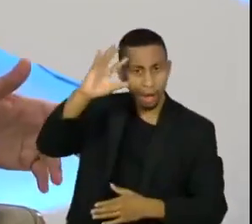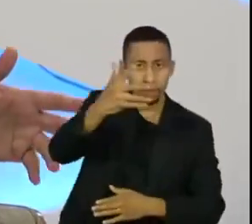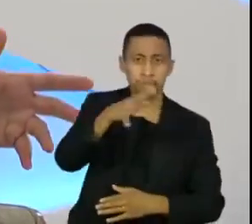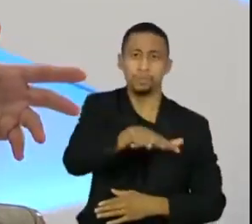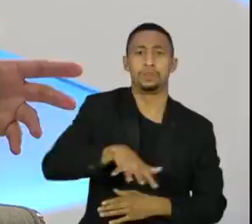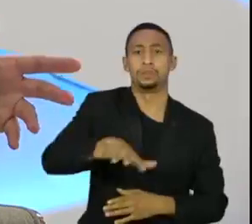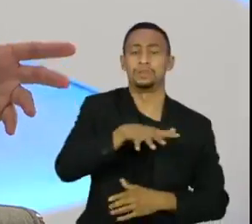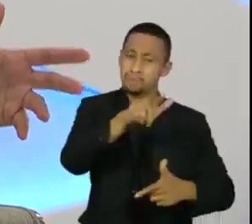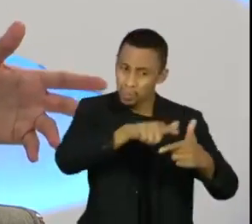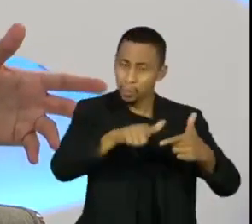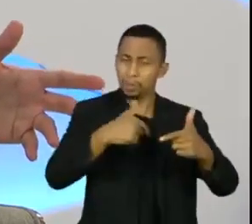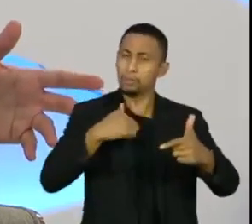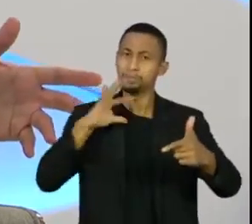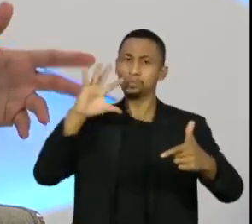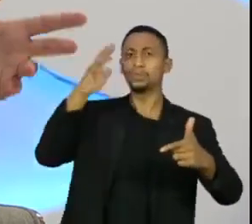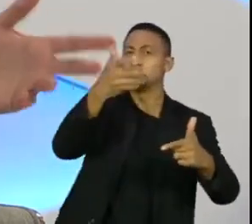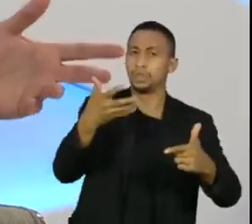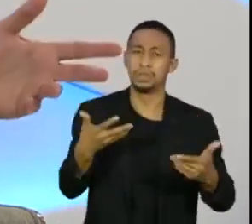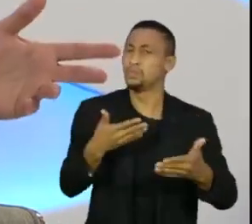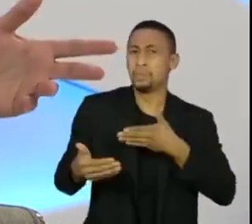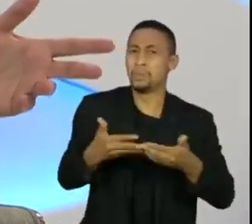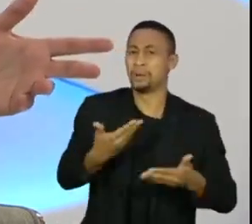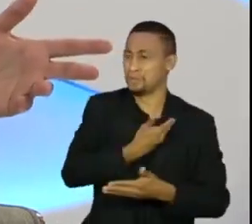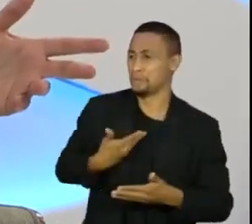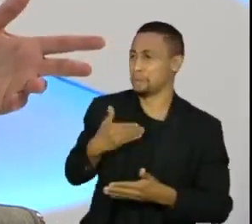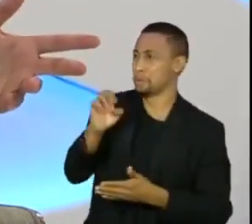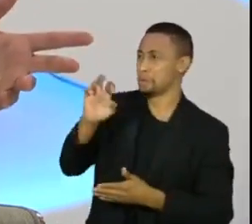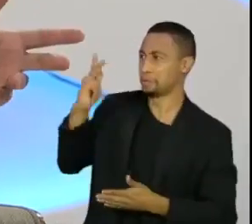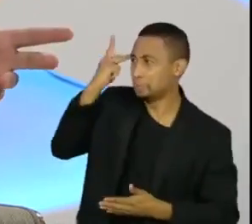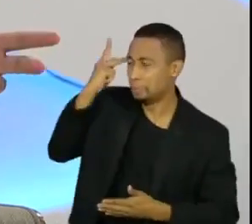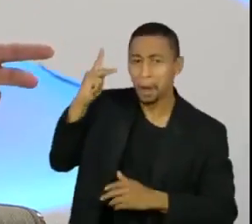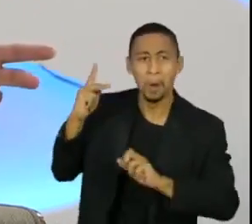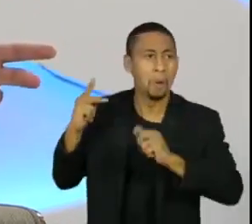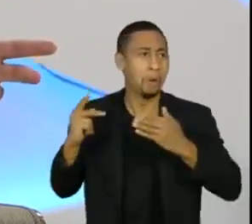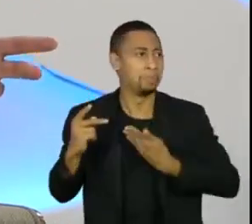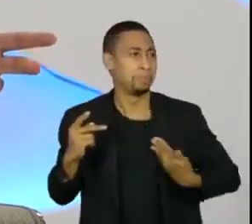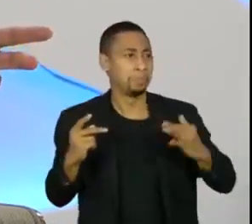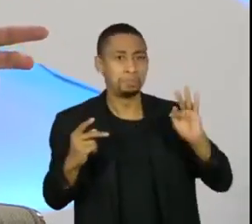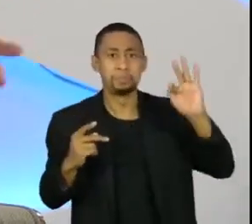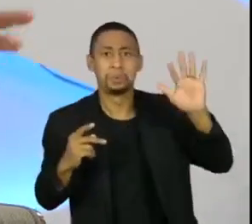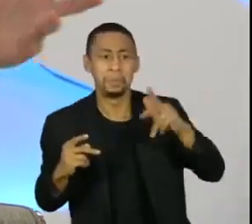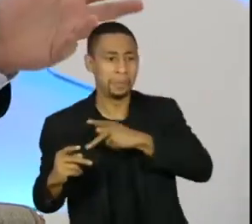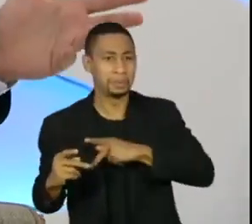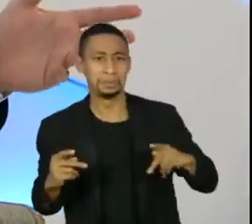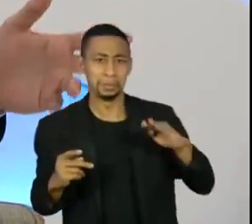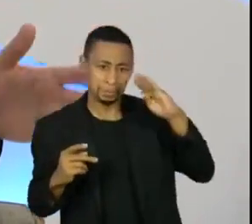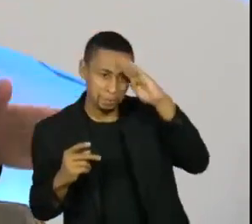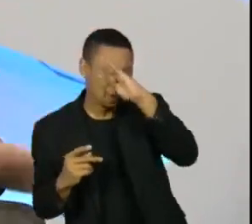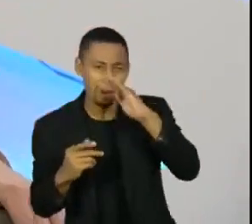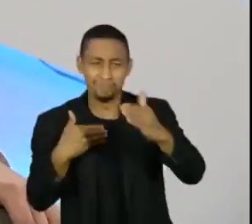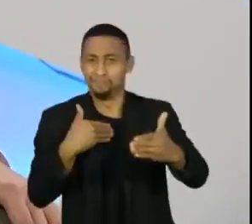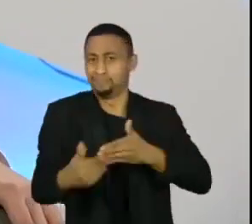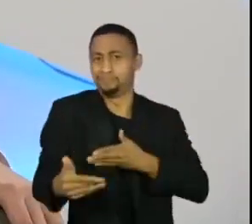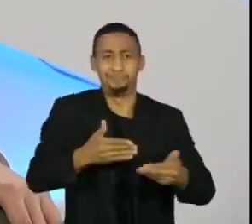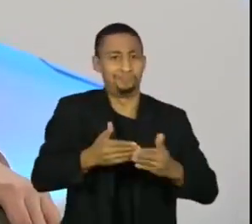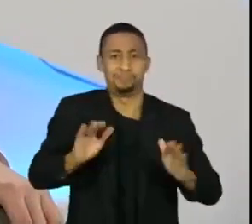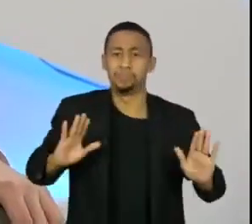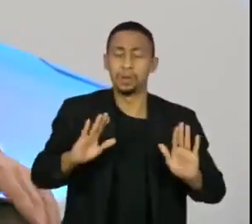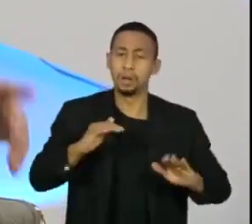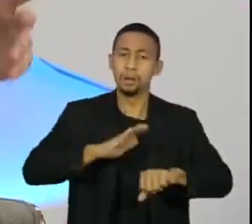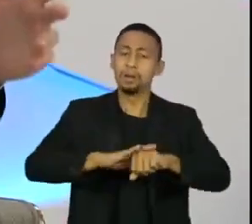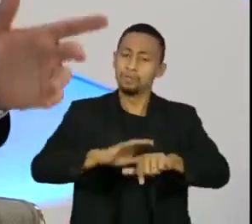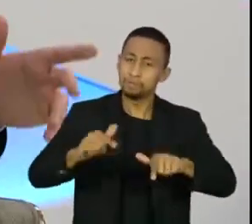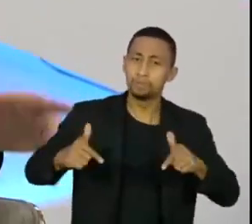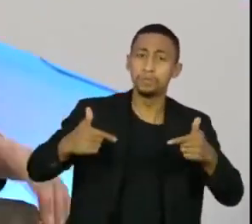e, quem sabe, fazer com que o governo de São Paulo e a presidência da República, a despeito dos propósitos eleitorais que tem para